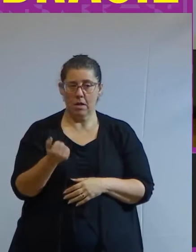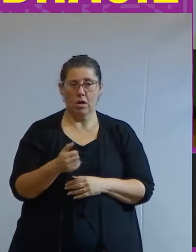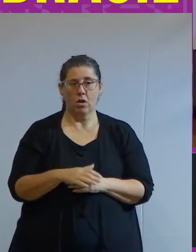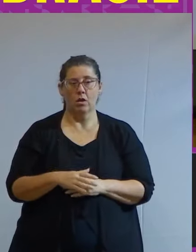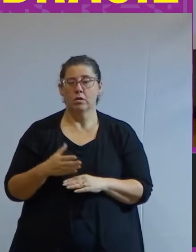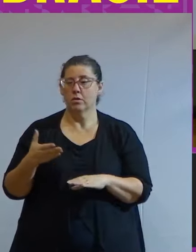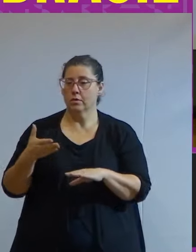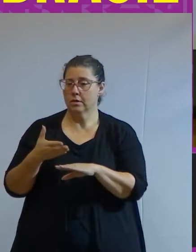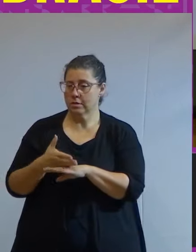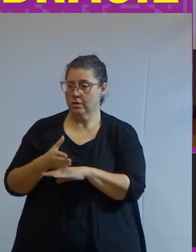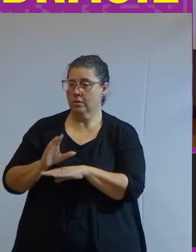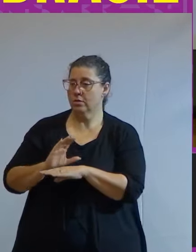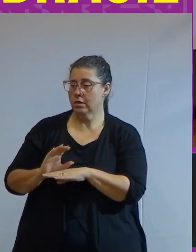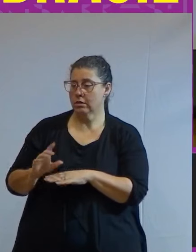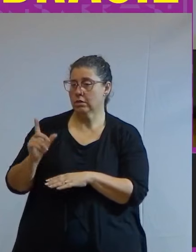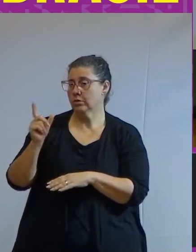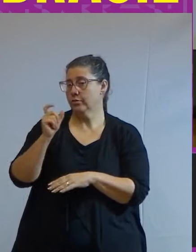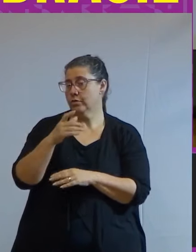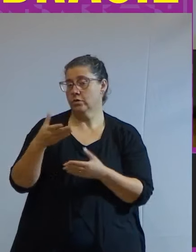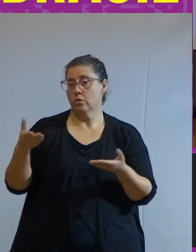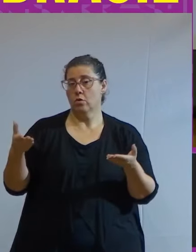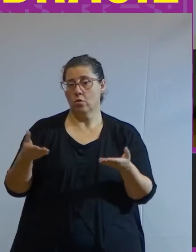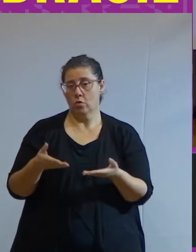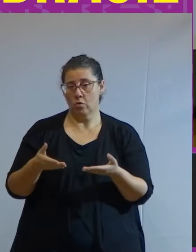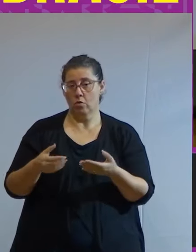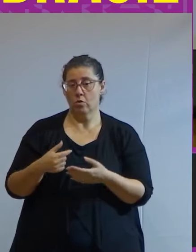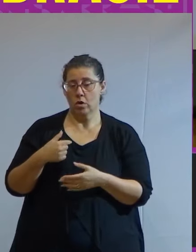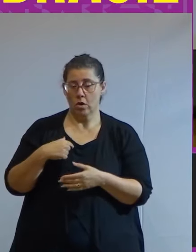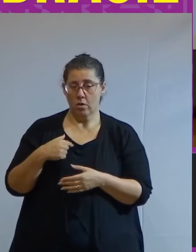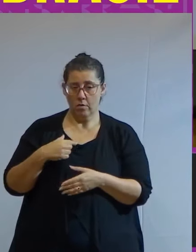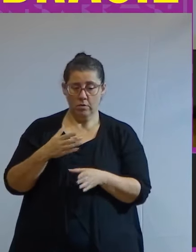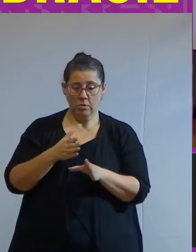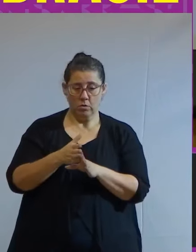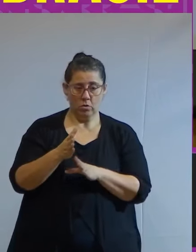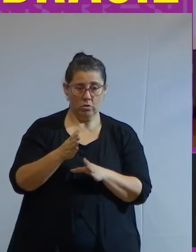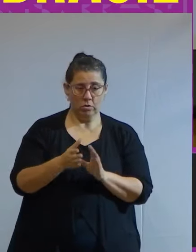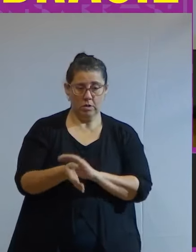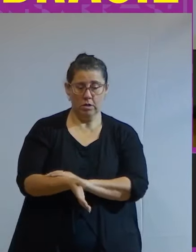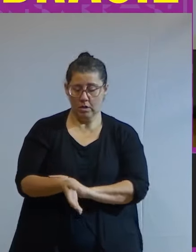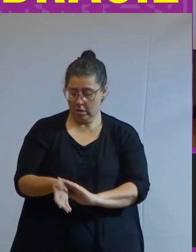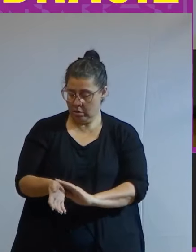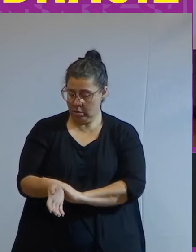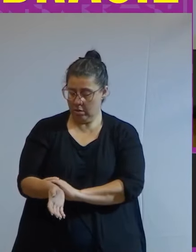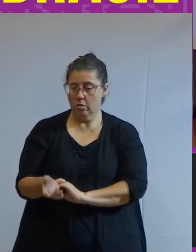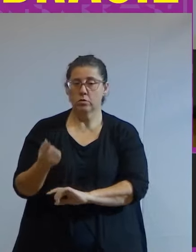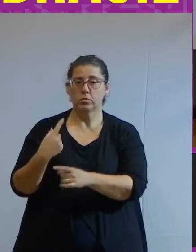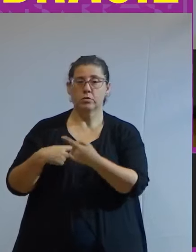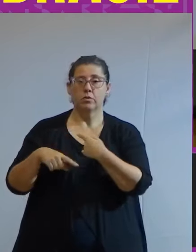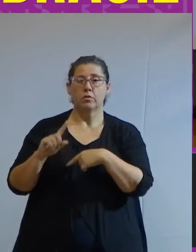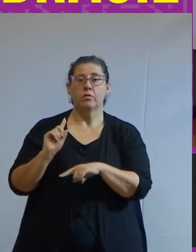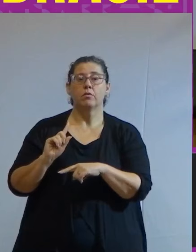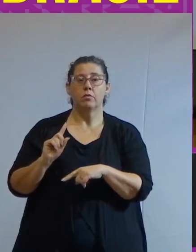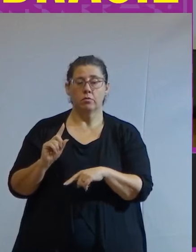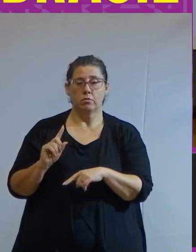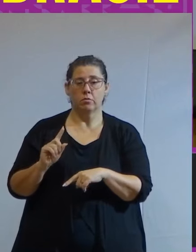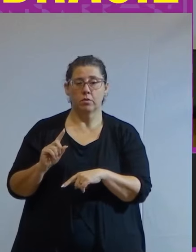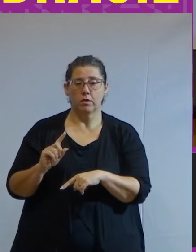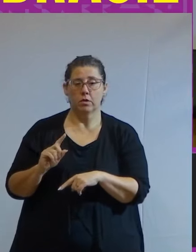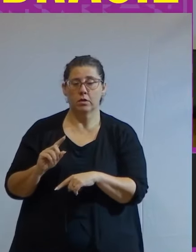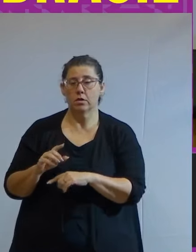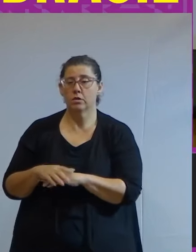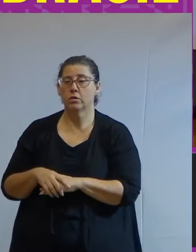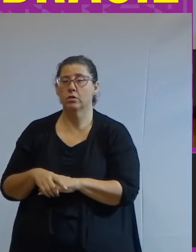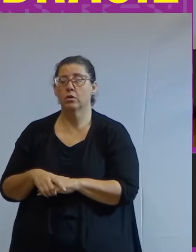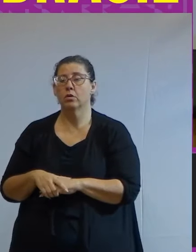acessar o crédito está pesando muito hoje atualmente eu faço parte do conselhão sou uma das conselheiras do desenvolvimento econômico social da presidência da república